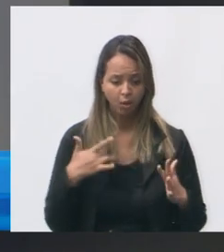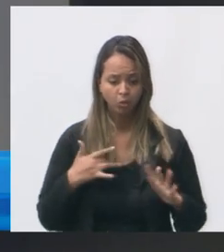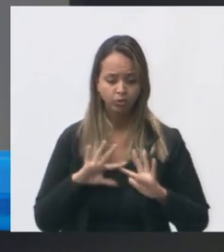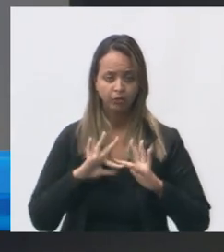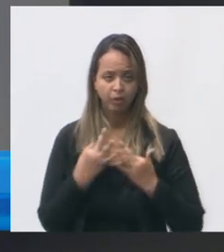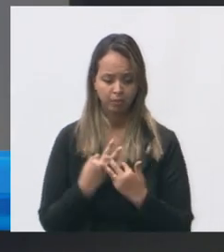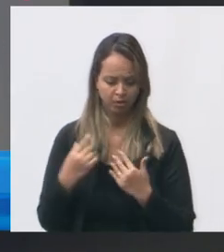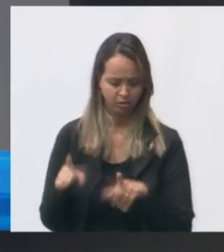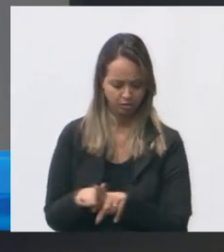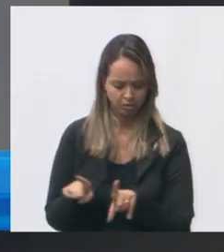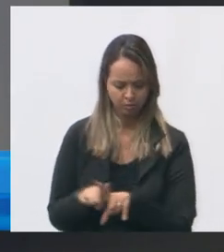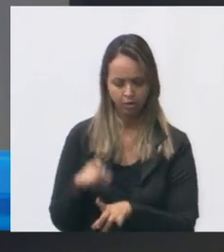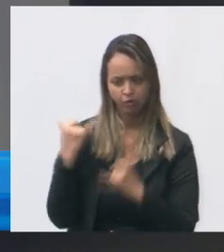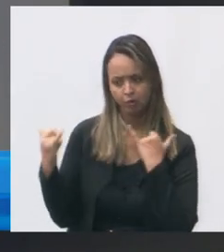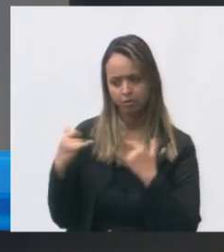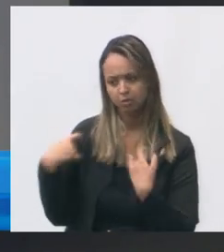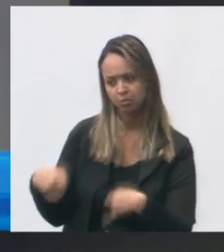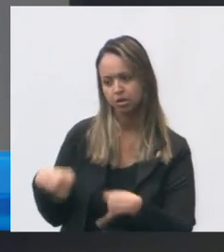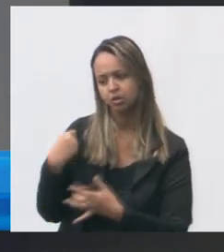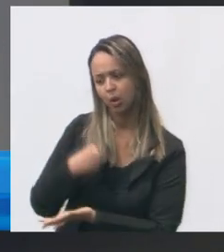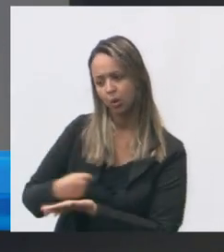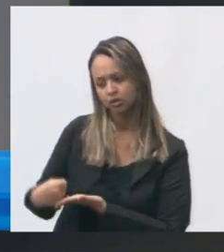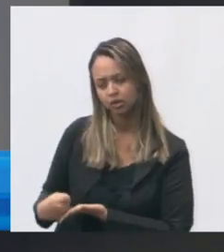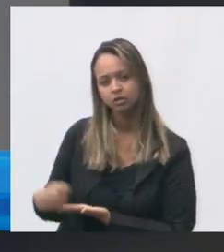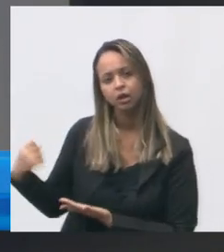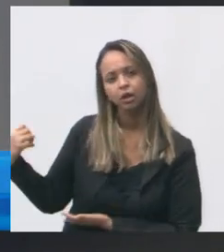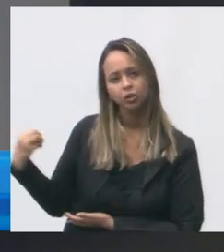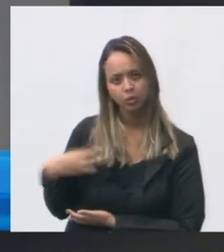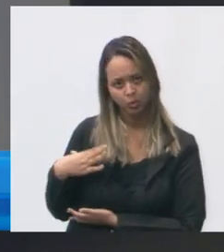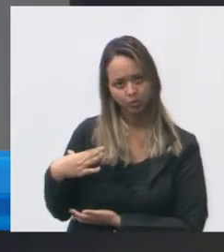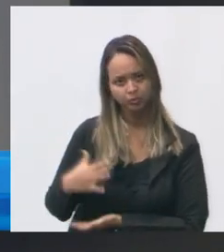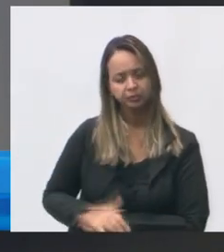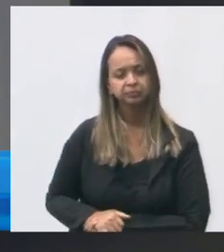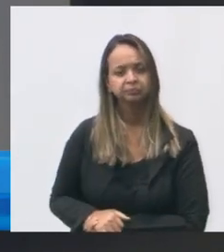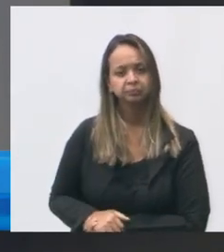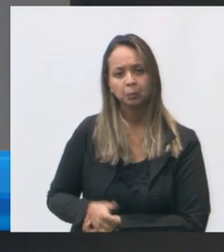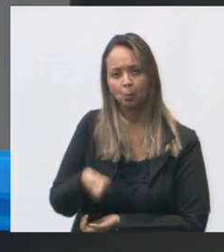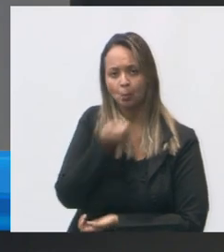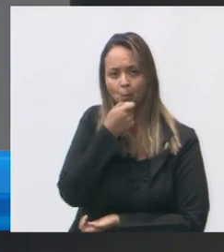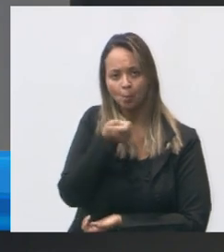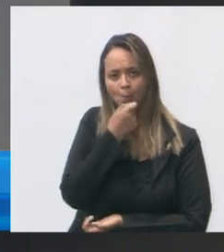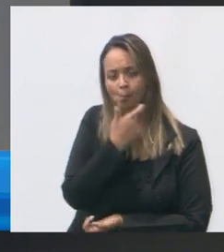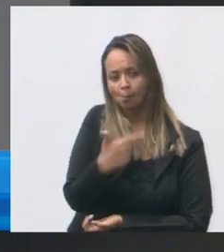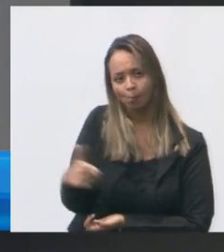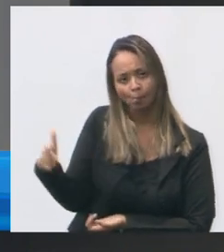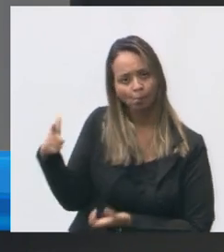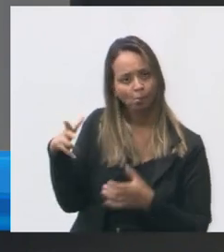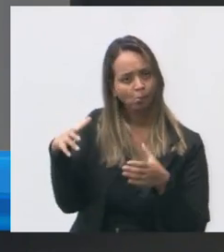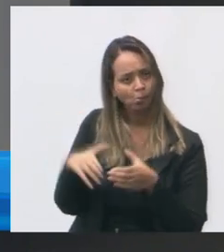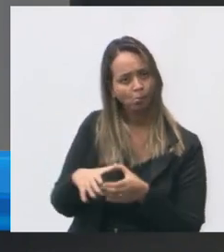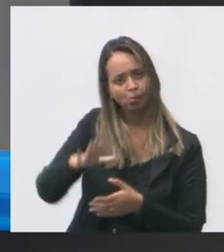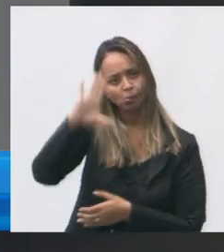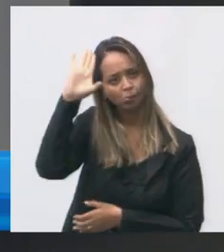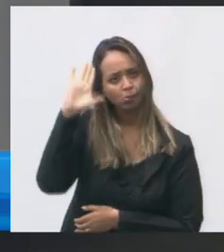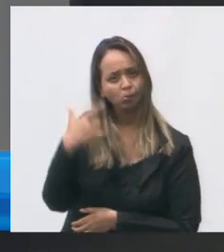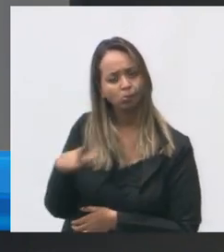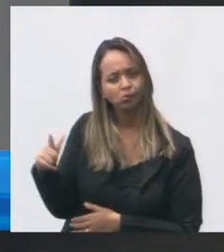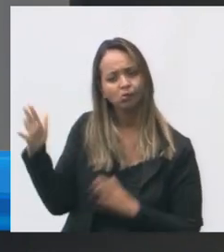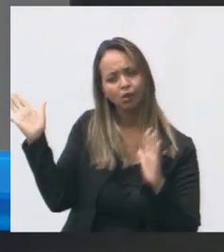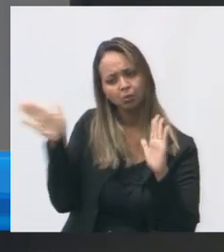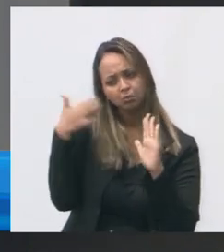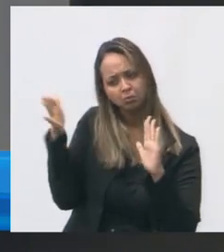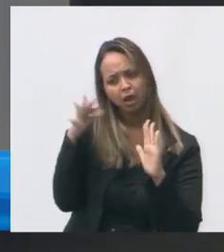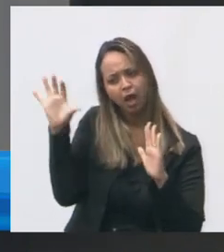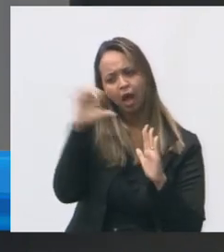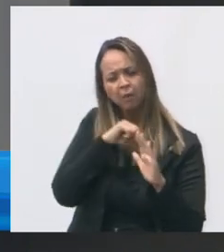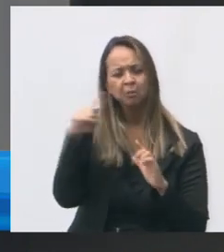e segundo a informação está em processo de contratação unidade não possui alvarado bombeiro só que eu vou passar rapidamente que essa unidade é